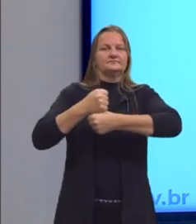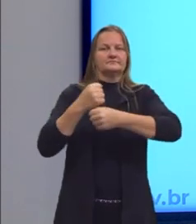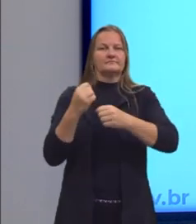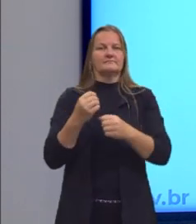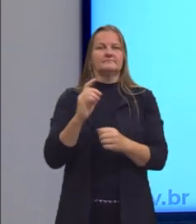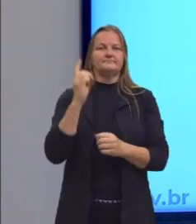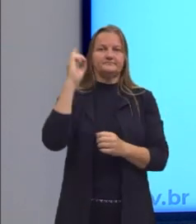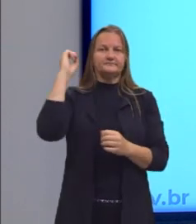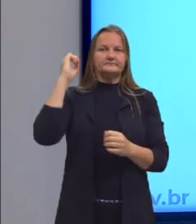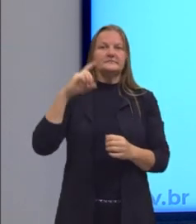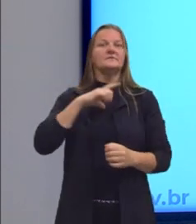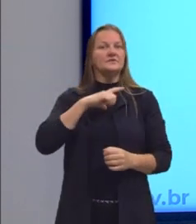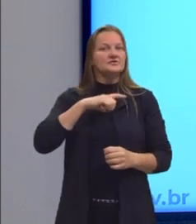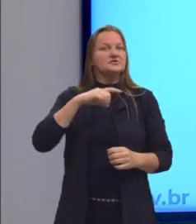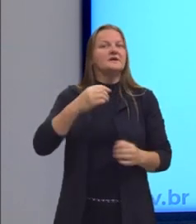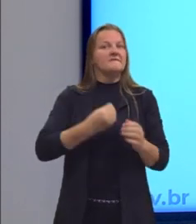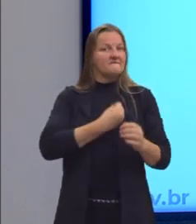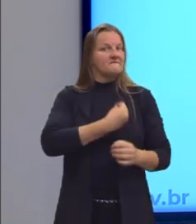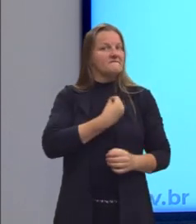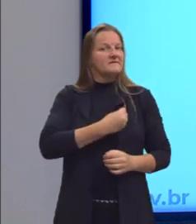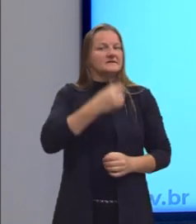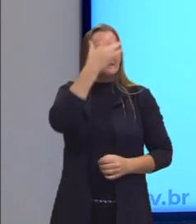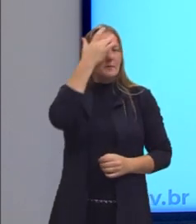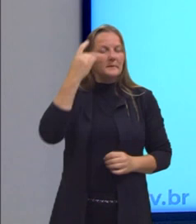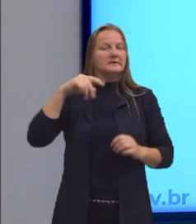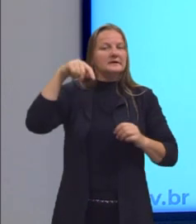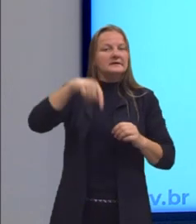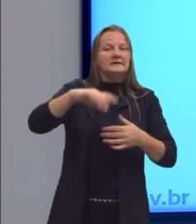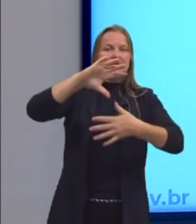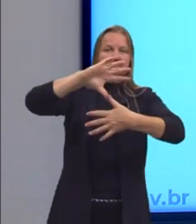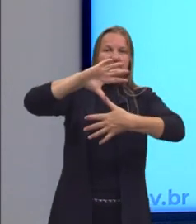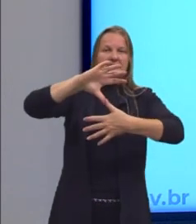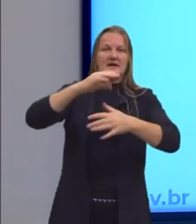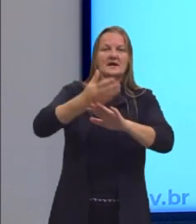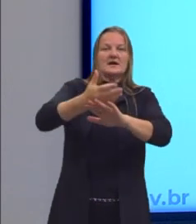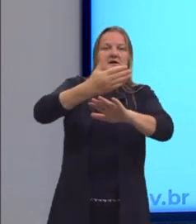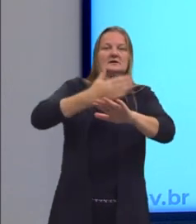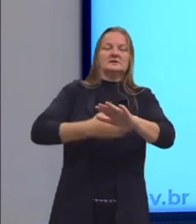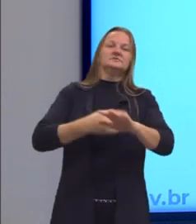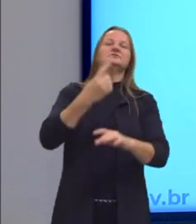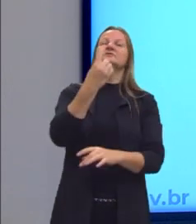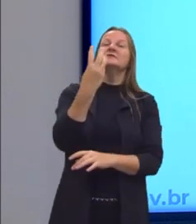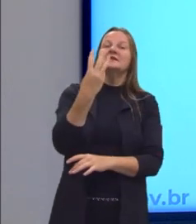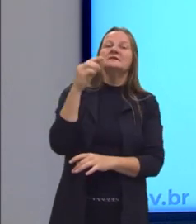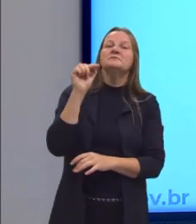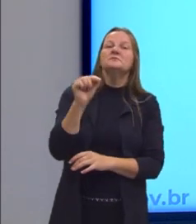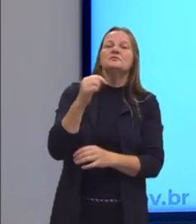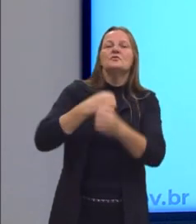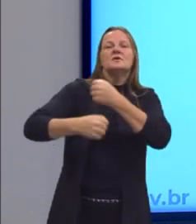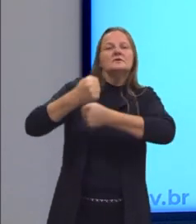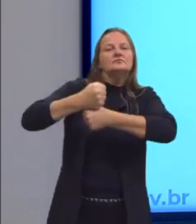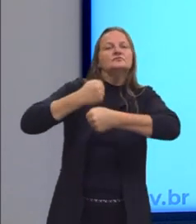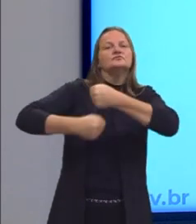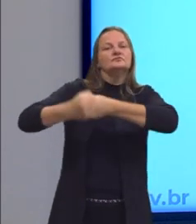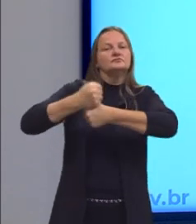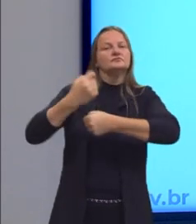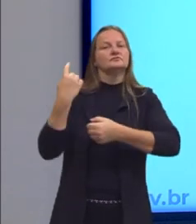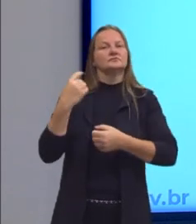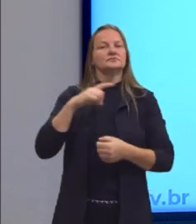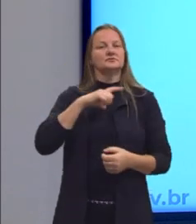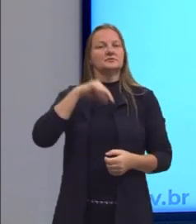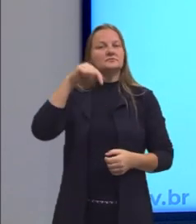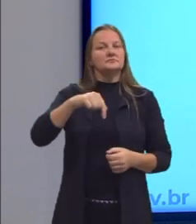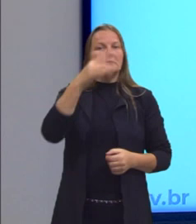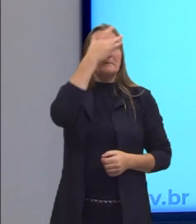se percebesse que provavelmente já tinham seres humanos na América antes de 13 mil anos atrás. Porque se já tinha pessoas